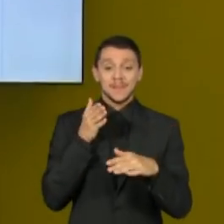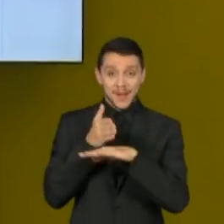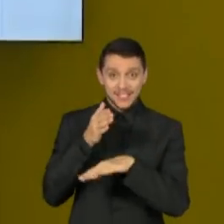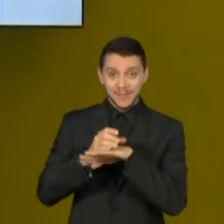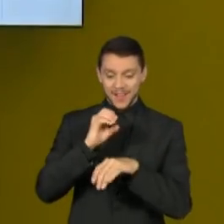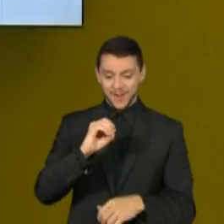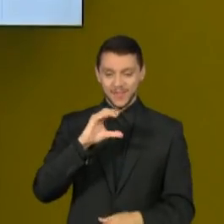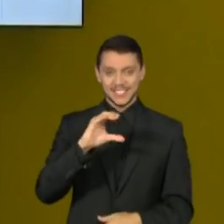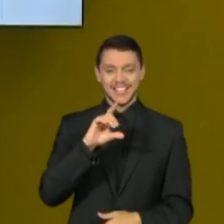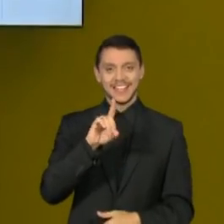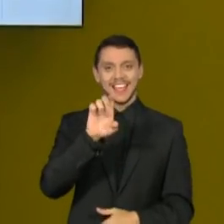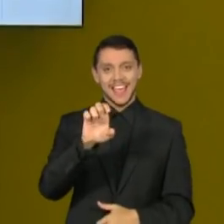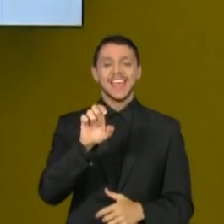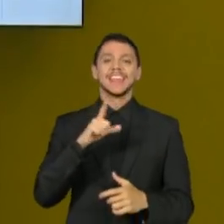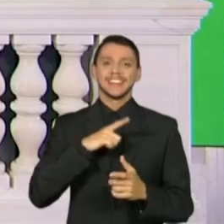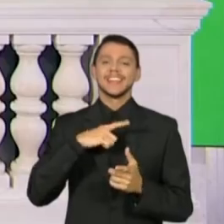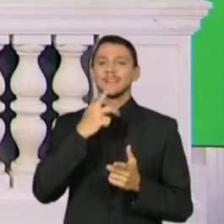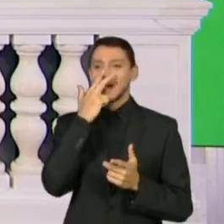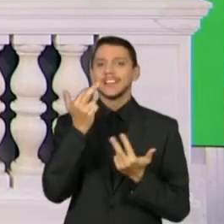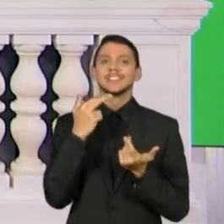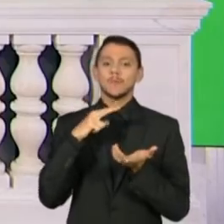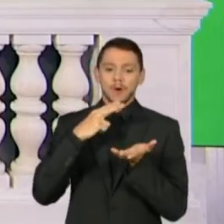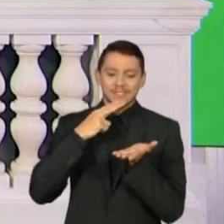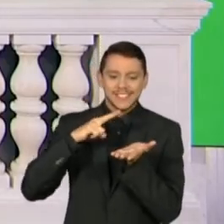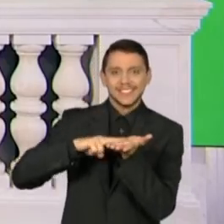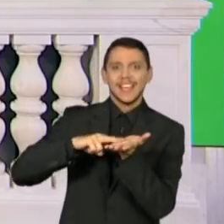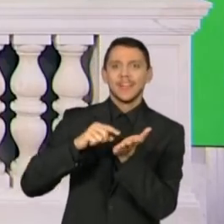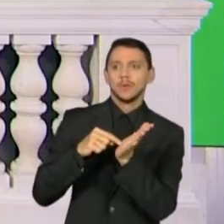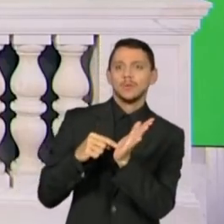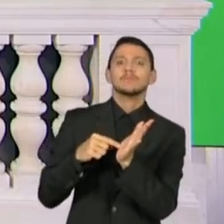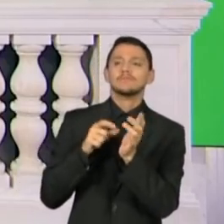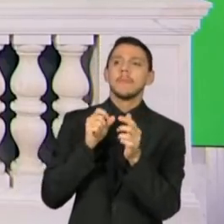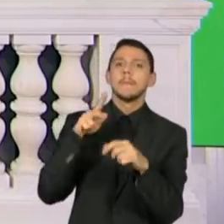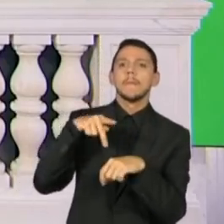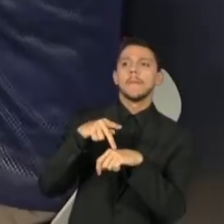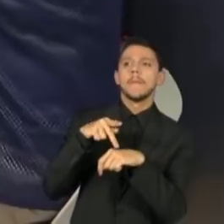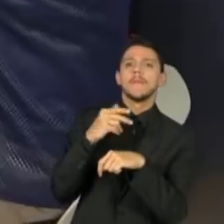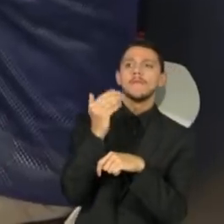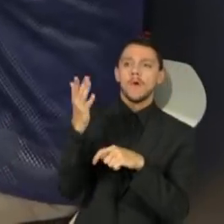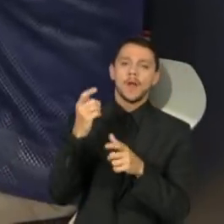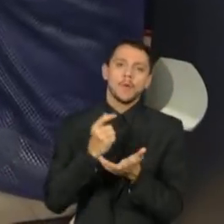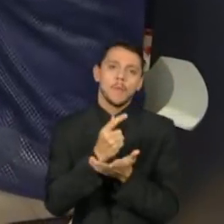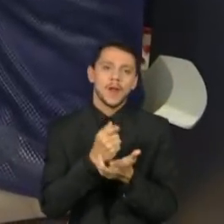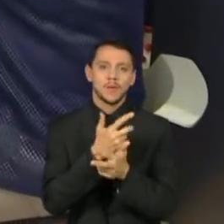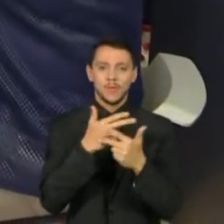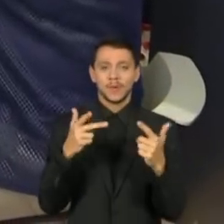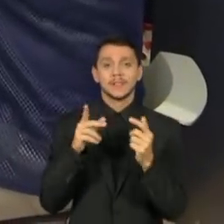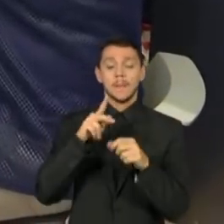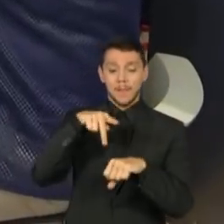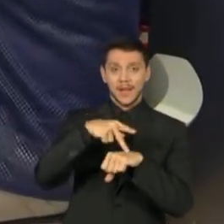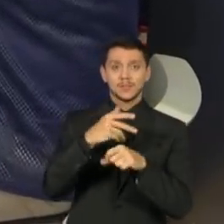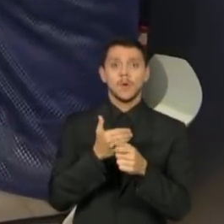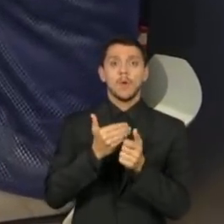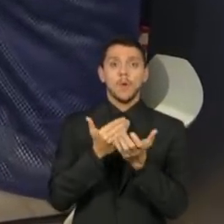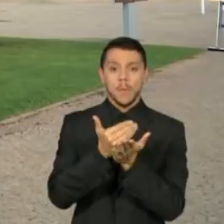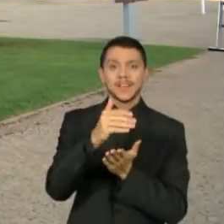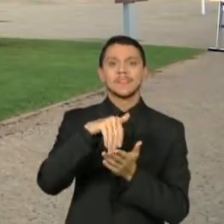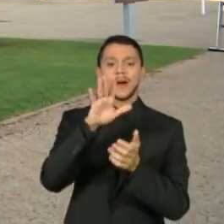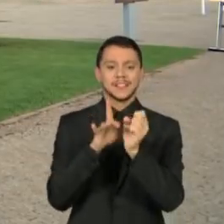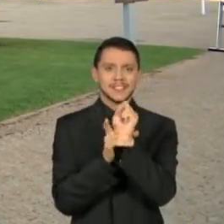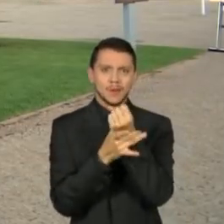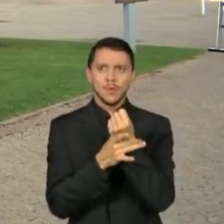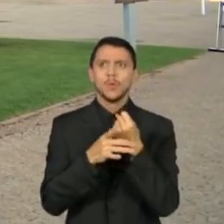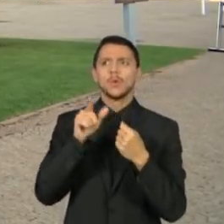certificação para o mercado externo. O país se torna mais seguro e atraente aos olhos dos investidores. Além disso,